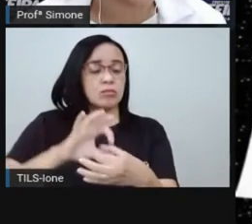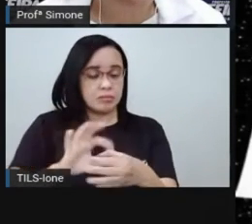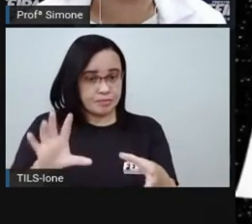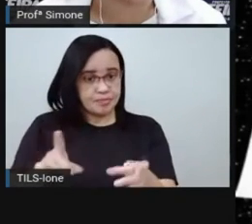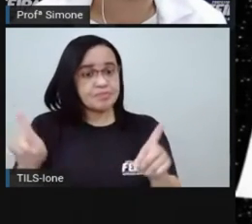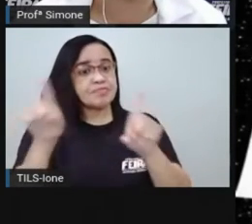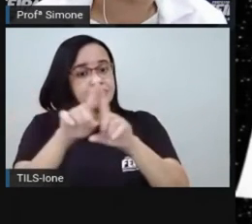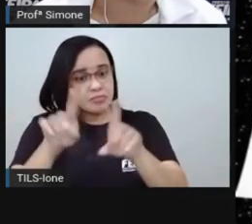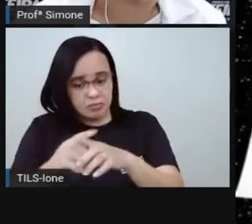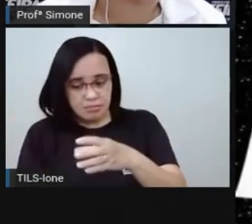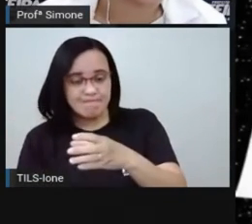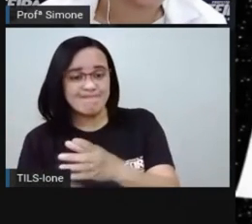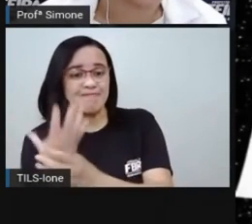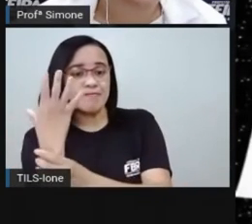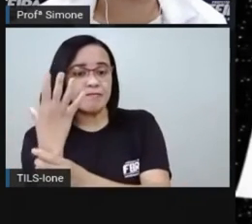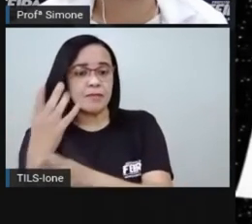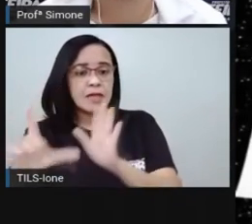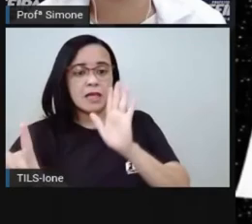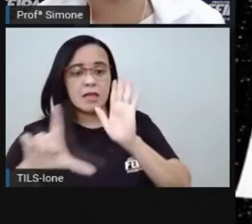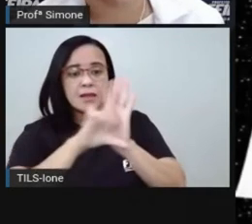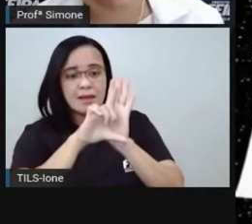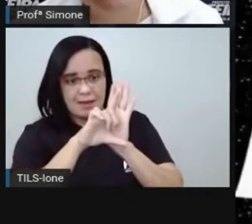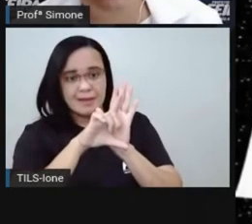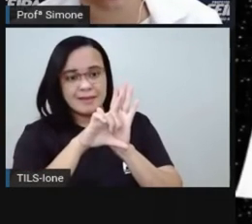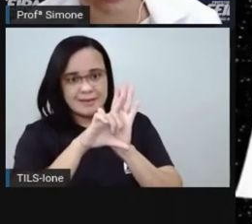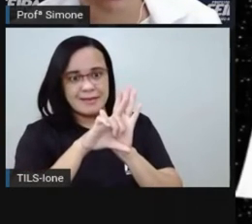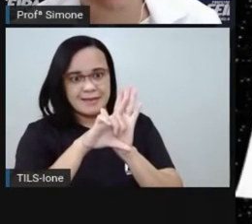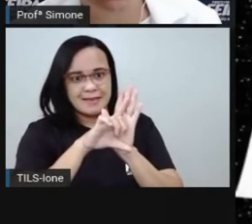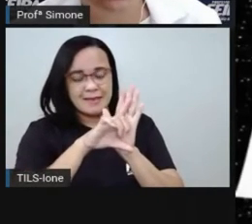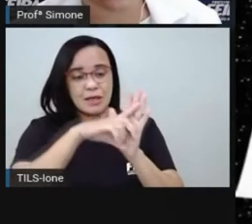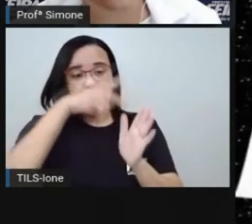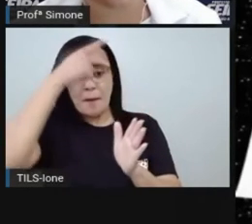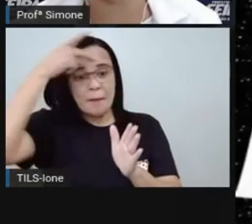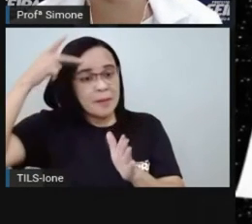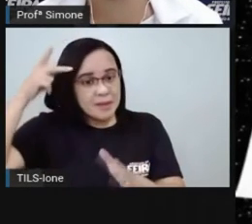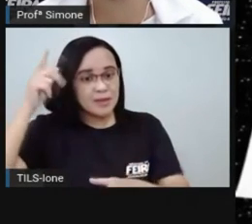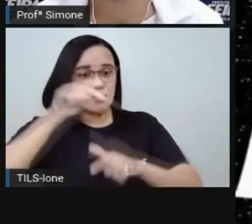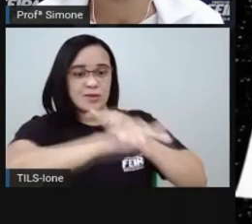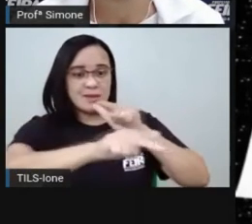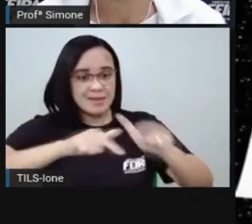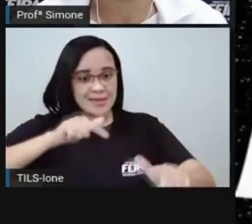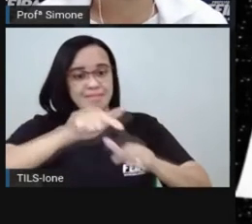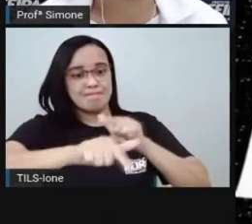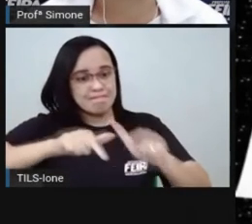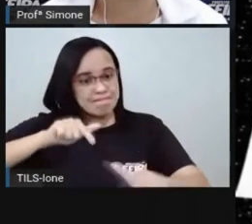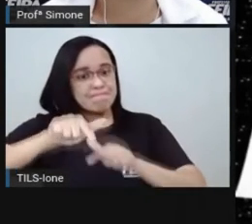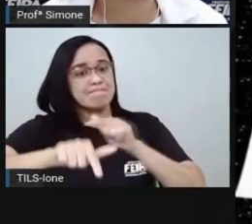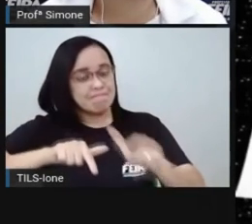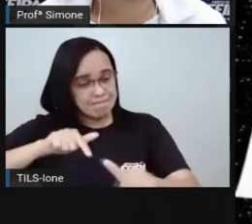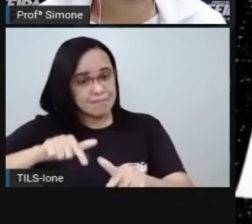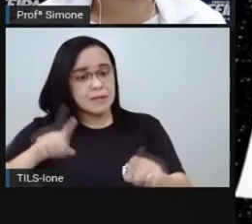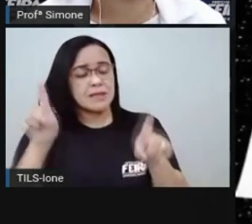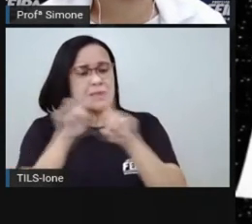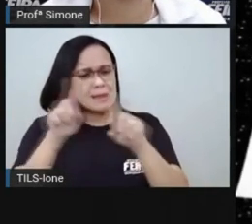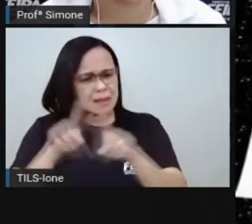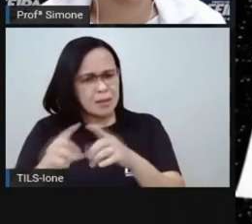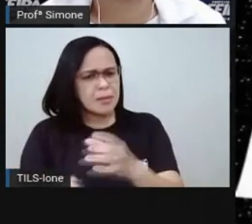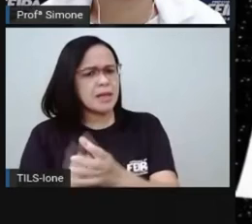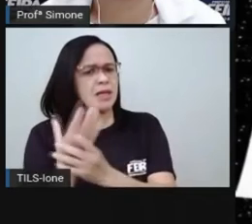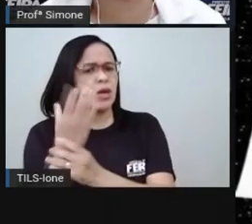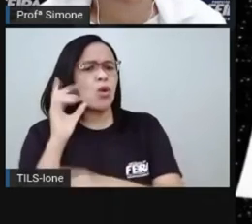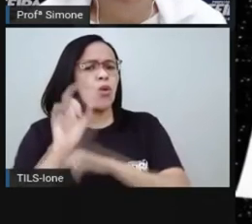trabalho para a proteção do trabalhador e dos empregadores e a criação de uma justiça